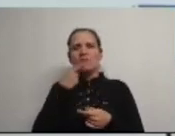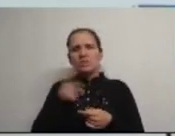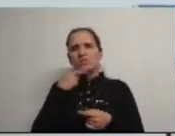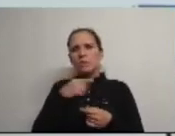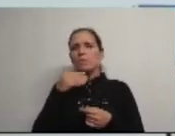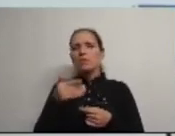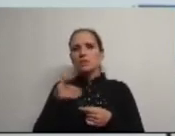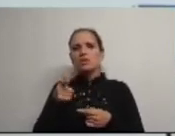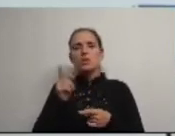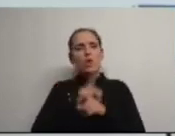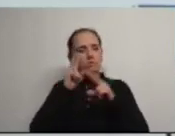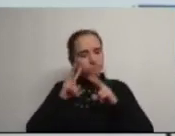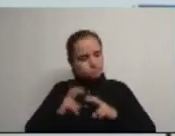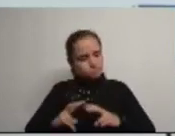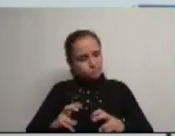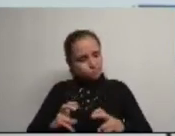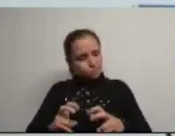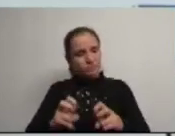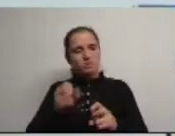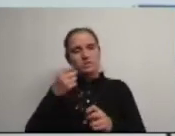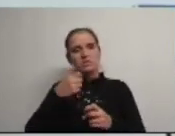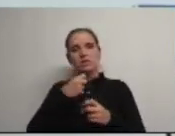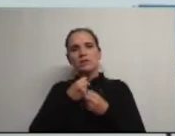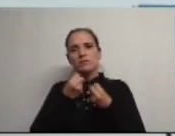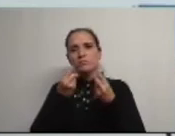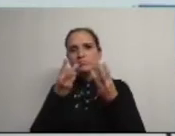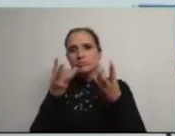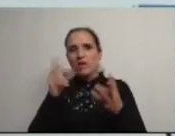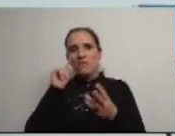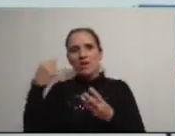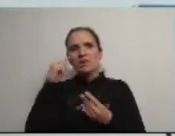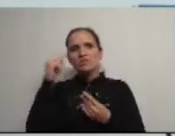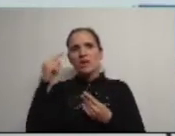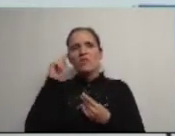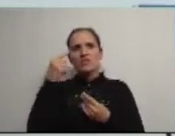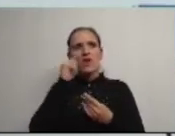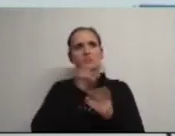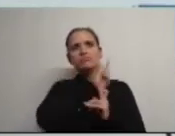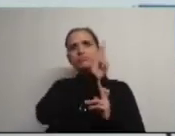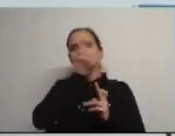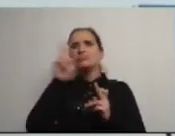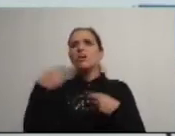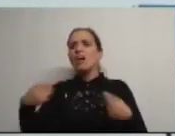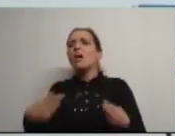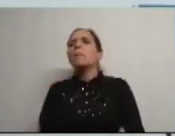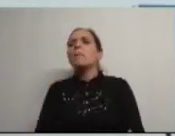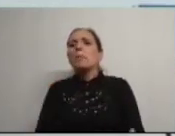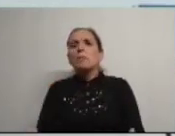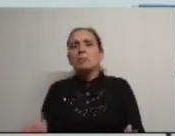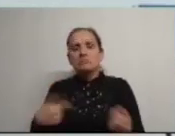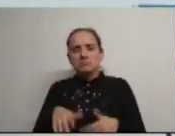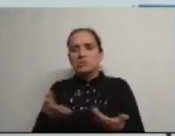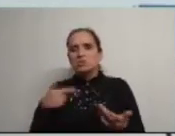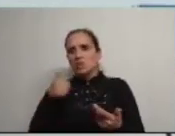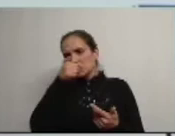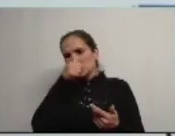Presidente da Câmara uma análise custo-benefício das muitas dezenas de viagens que tem feito e continua a fazer pelos quatro cantos do mundo eu também podia mas não vou